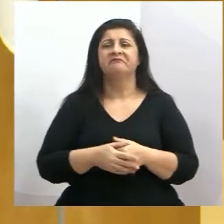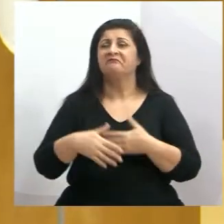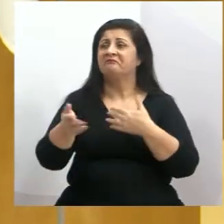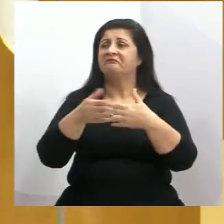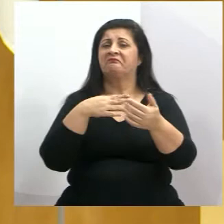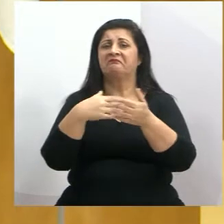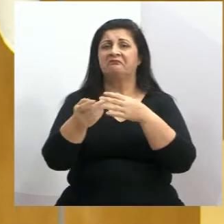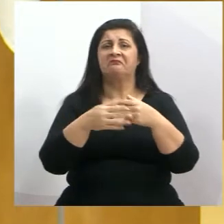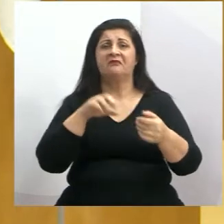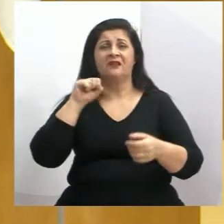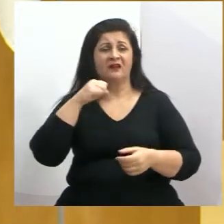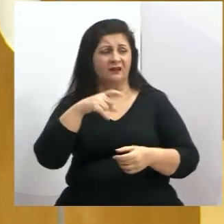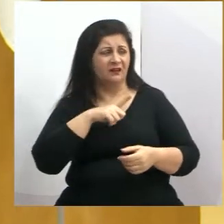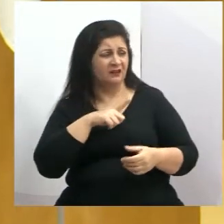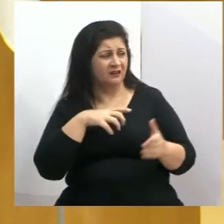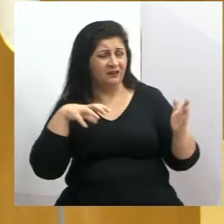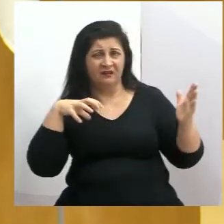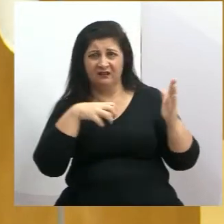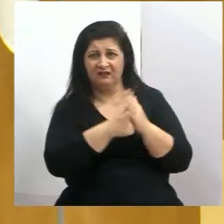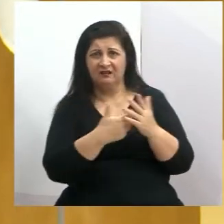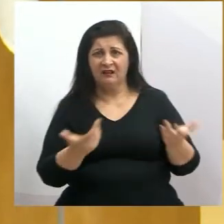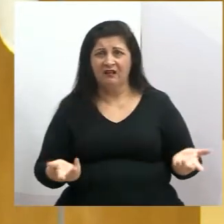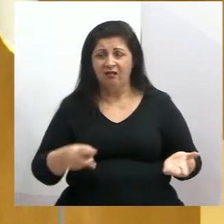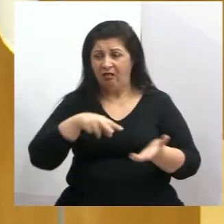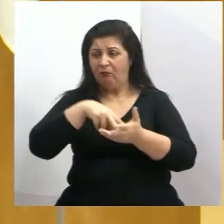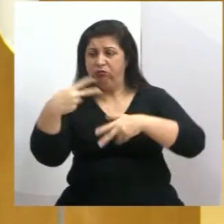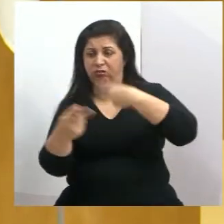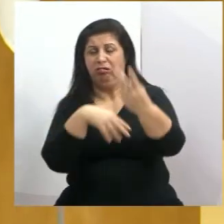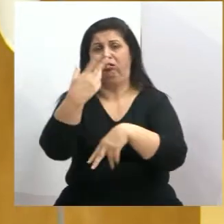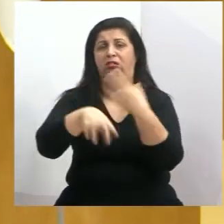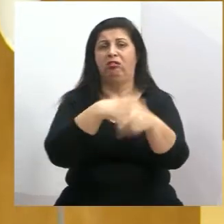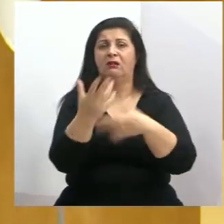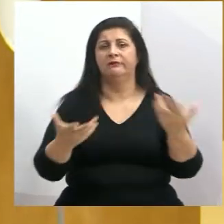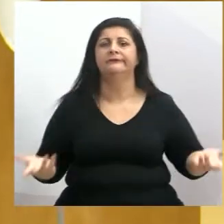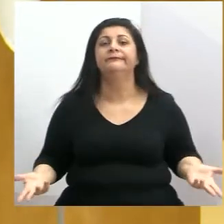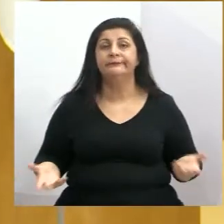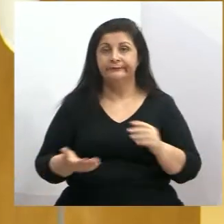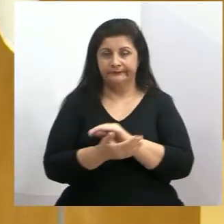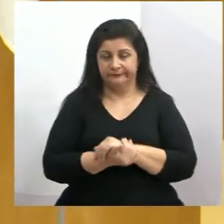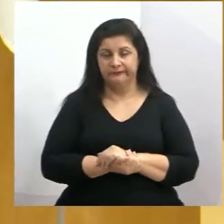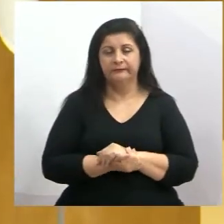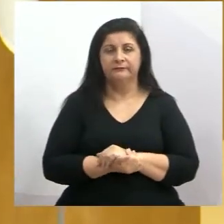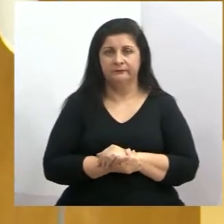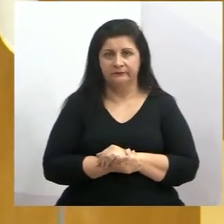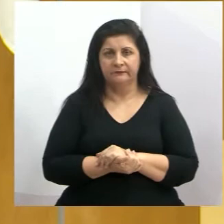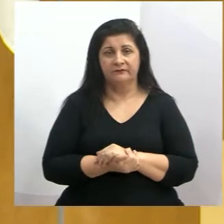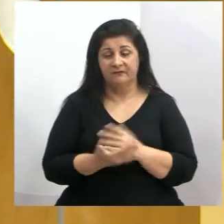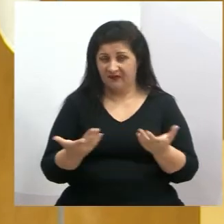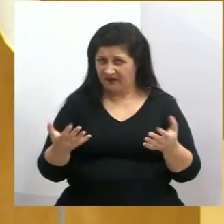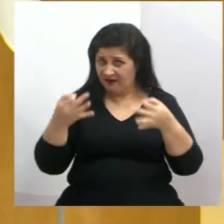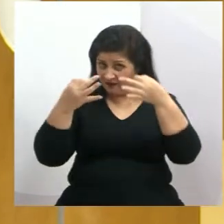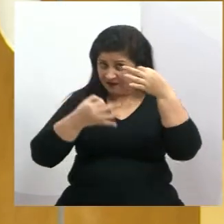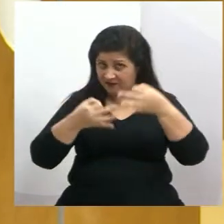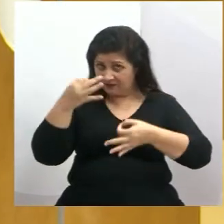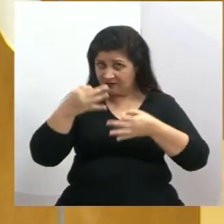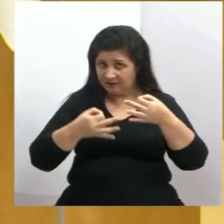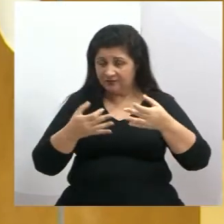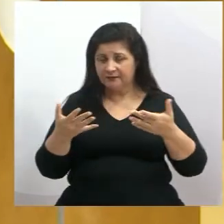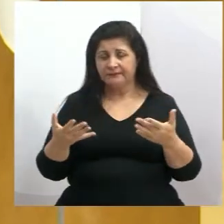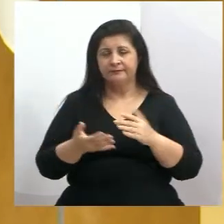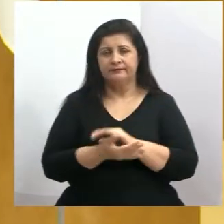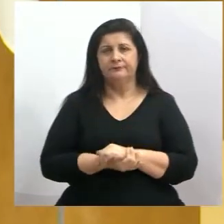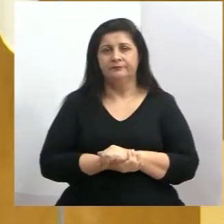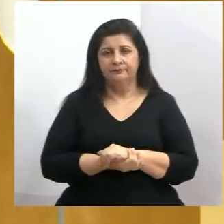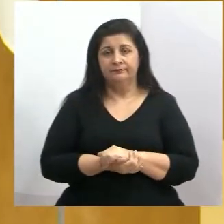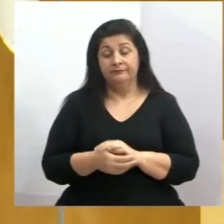se chegar a acontecer um acidente, um vai cair por cima do outro, infelizmente, né? Essa é a justiça. Essa